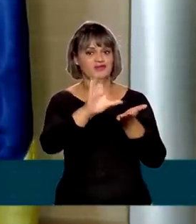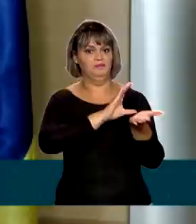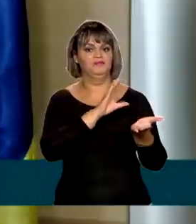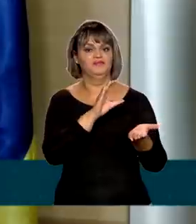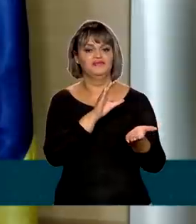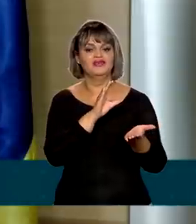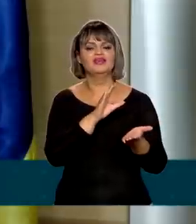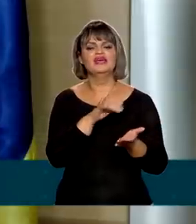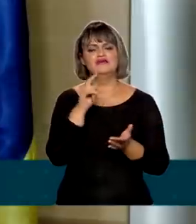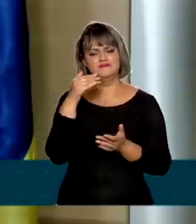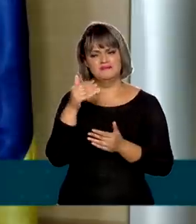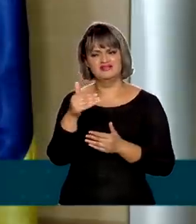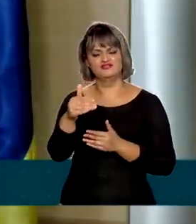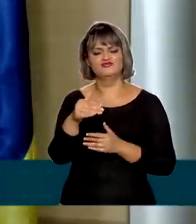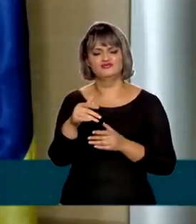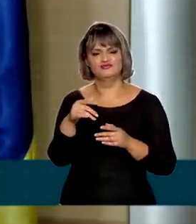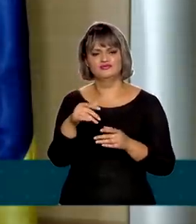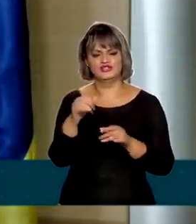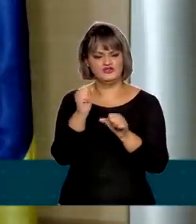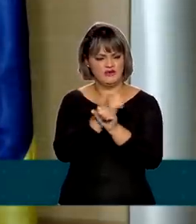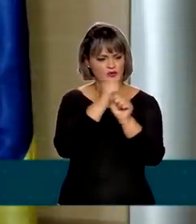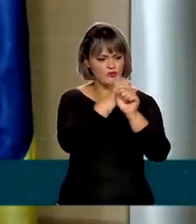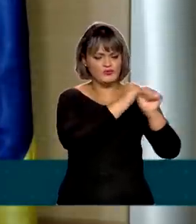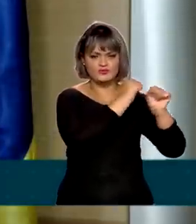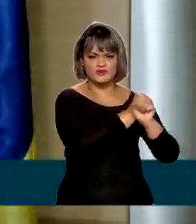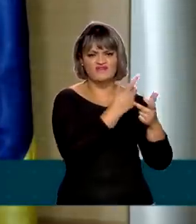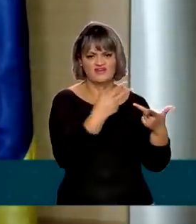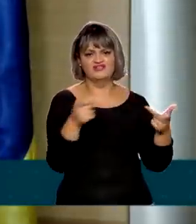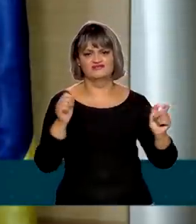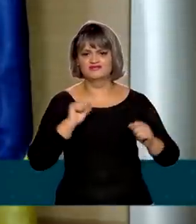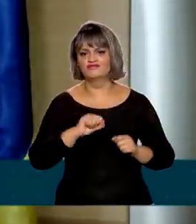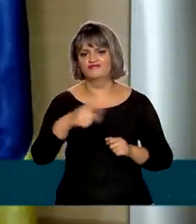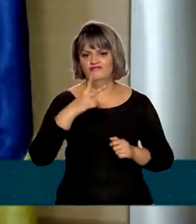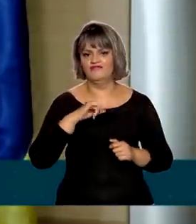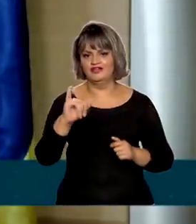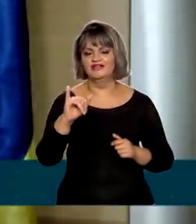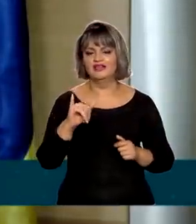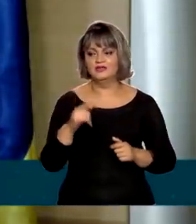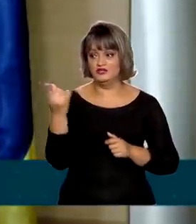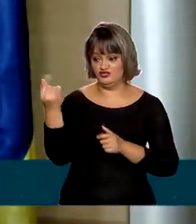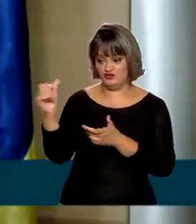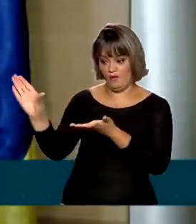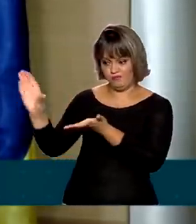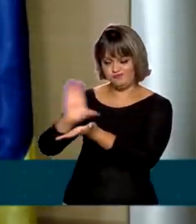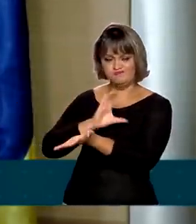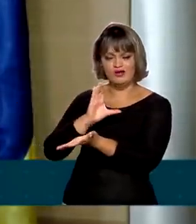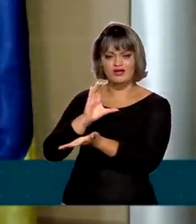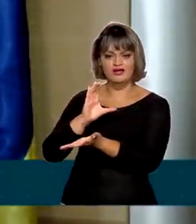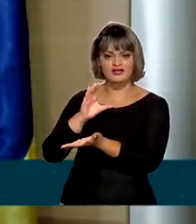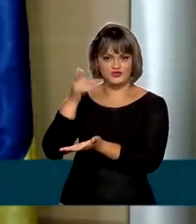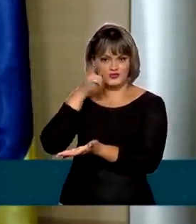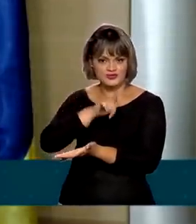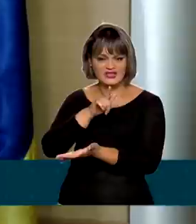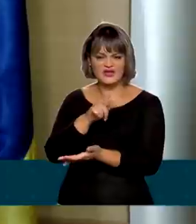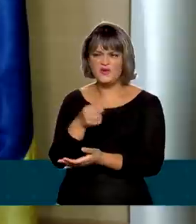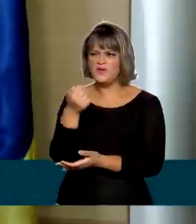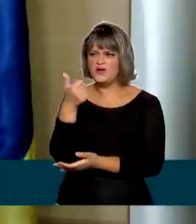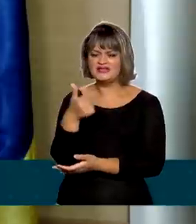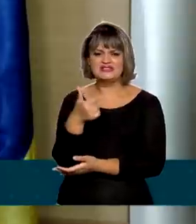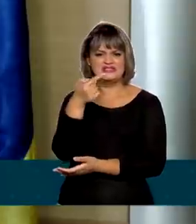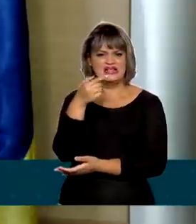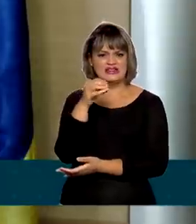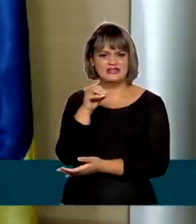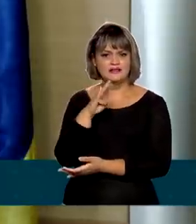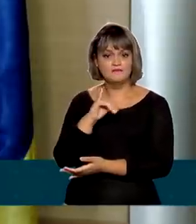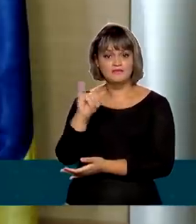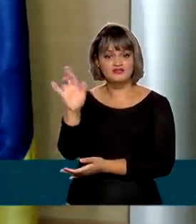enorme canteiro de obras nos próximos anos, porque essa montanha de dinheiro aí que eu falei anteriormente, quase 70 bilhões